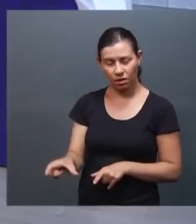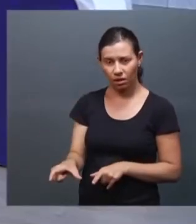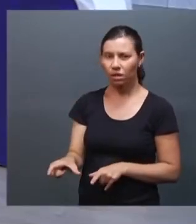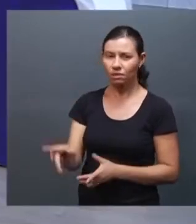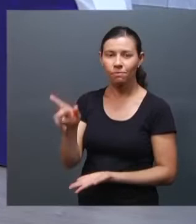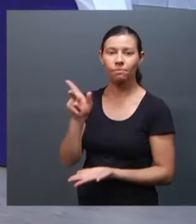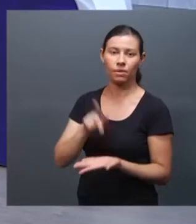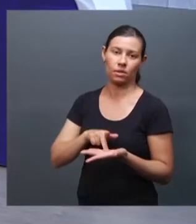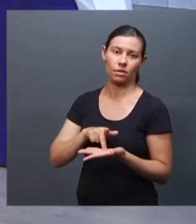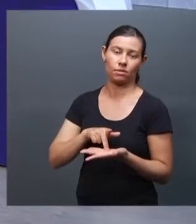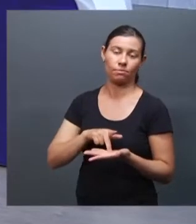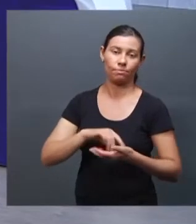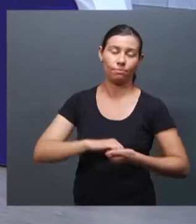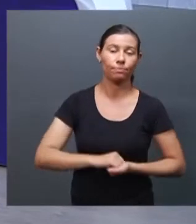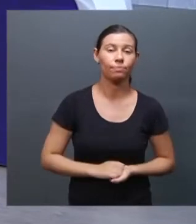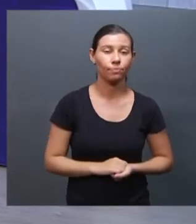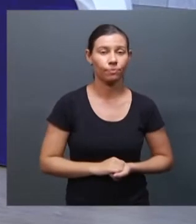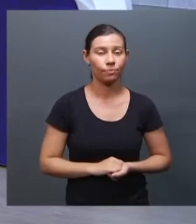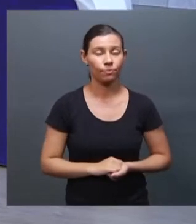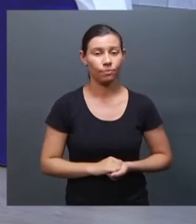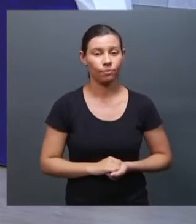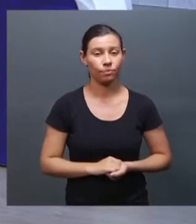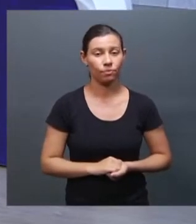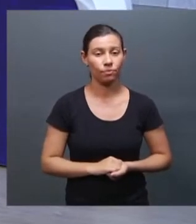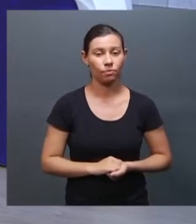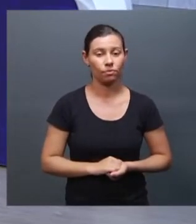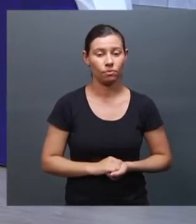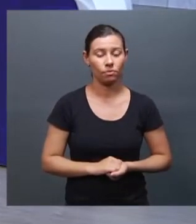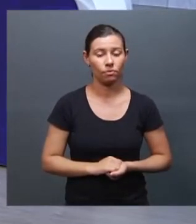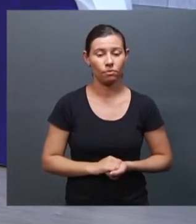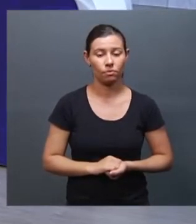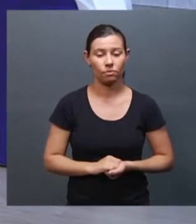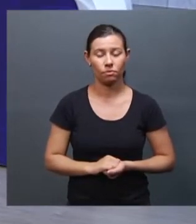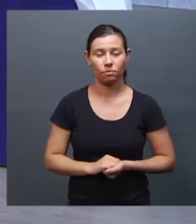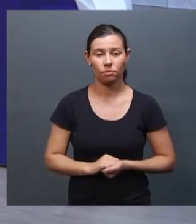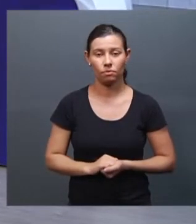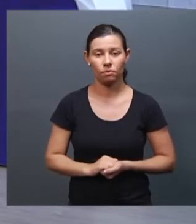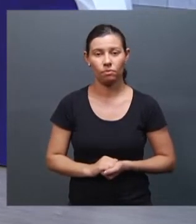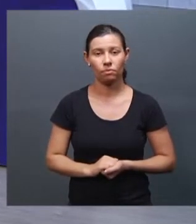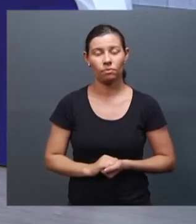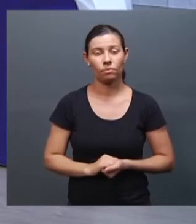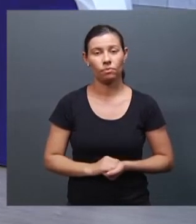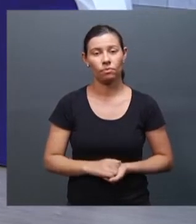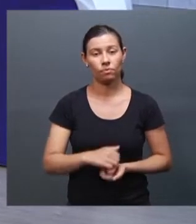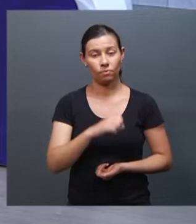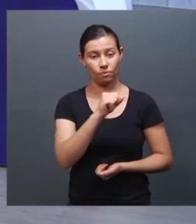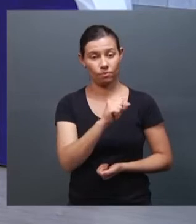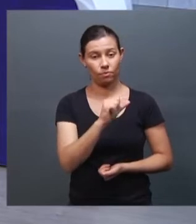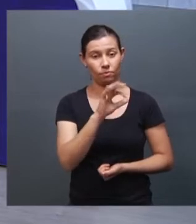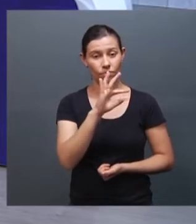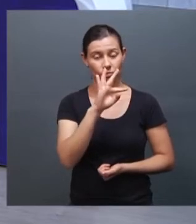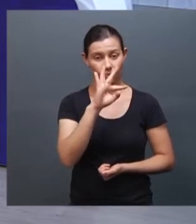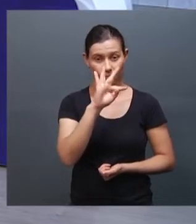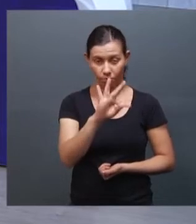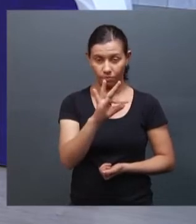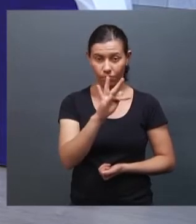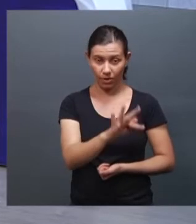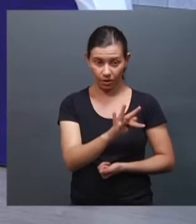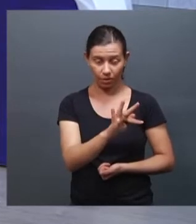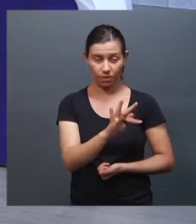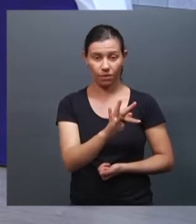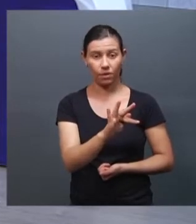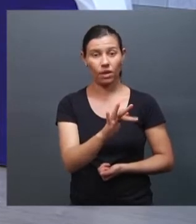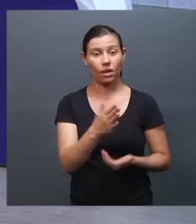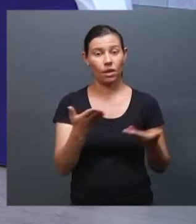interessante essa questão esse histórico do STF de precisar fazer um papel que na verdade não seria o